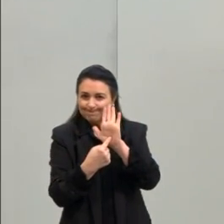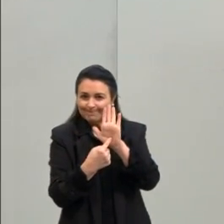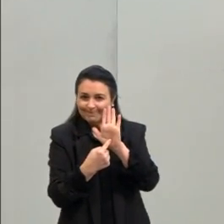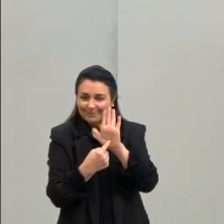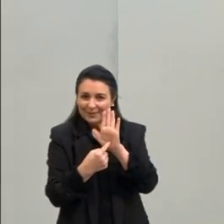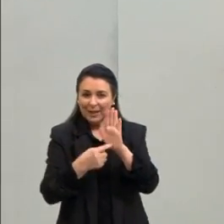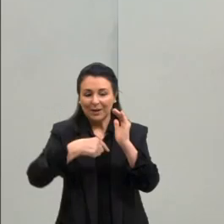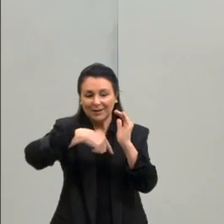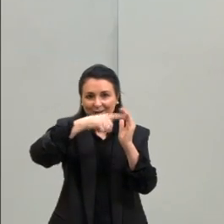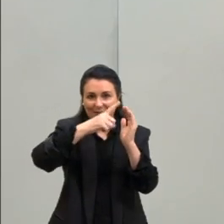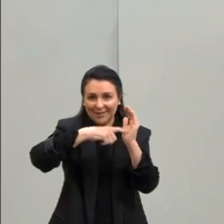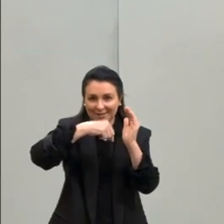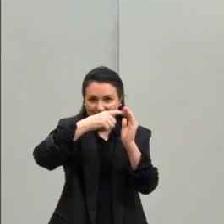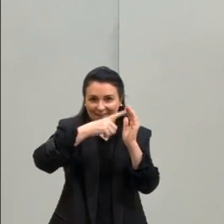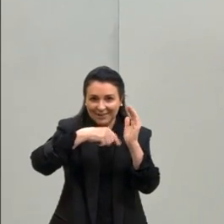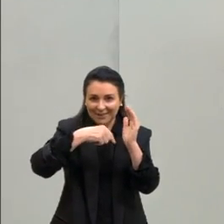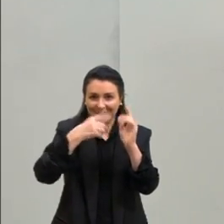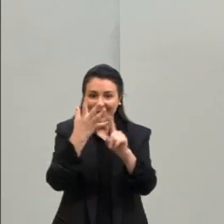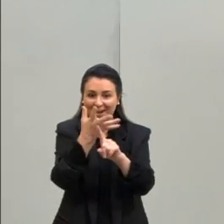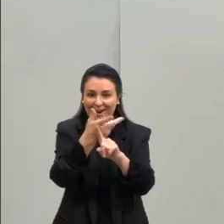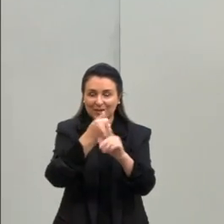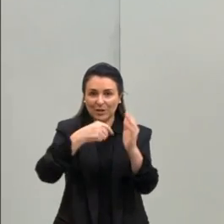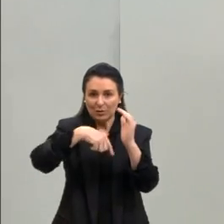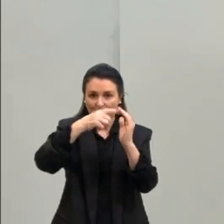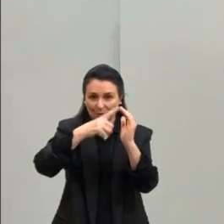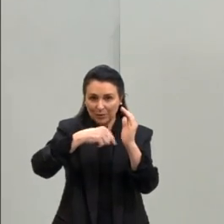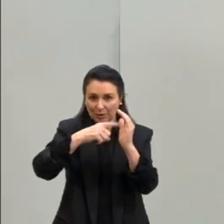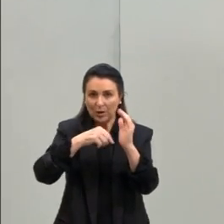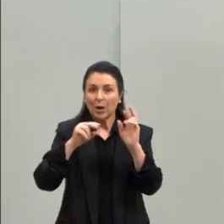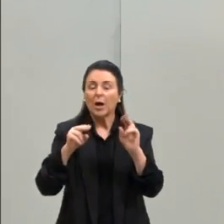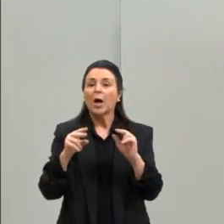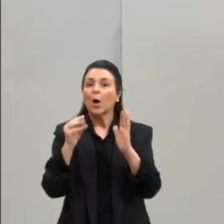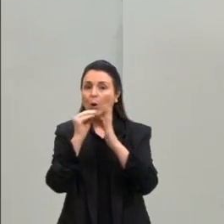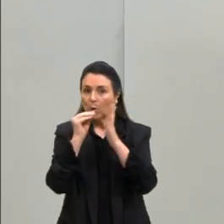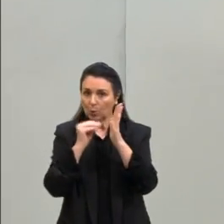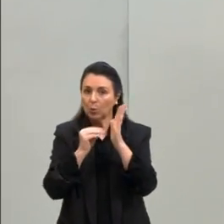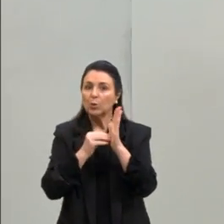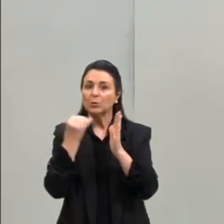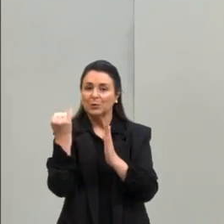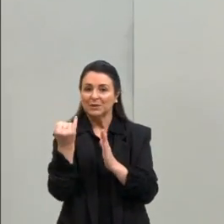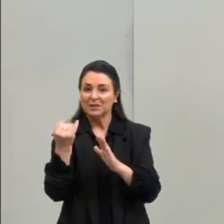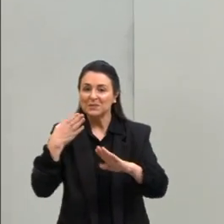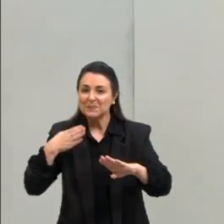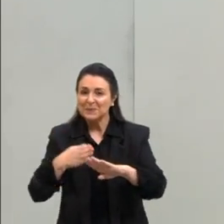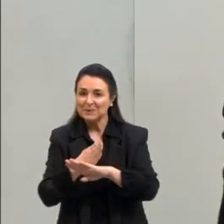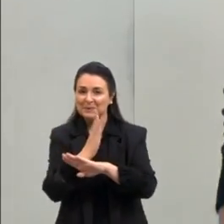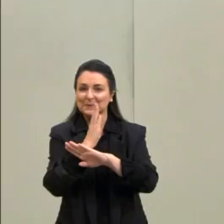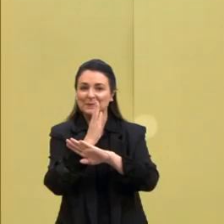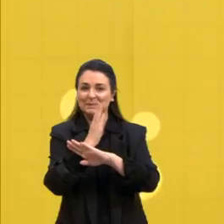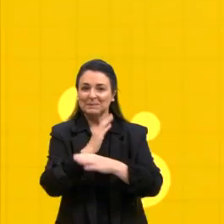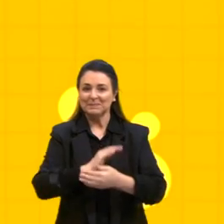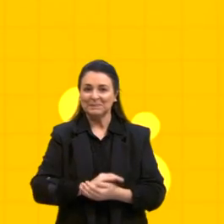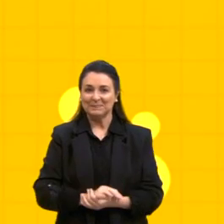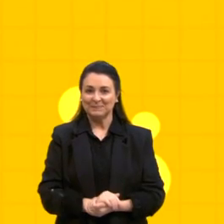rupestres, na arte rupestre, porque é um conteúdo muito pertinente e partiu passar. Até a próxima.